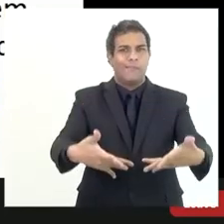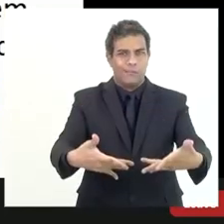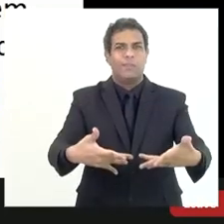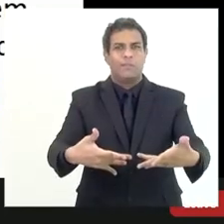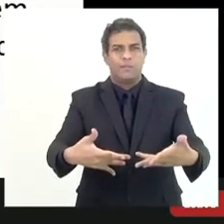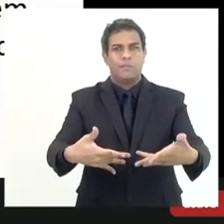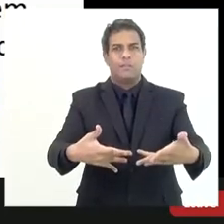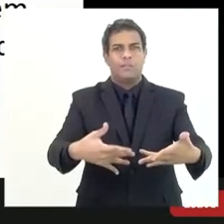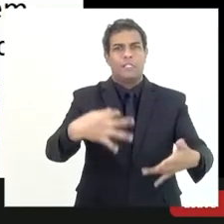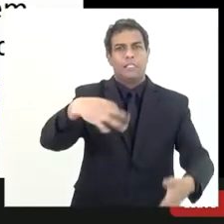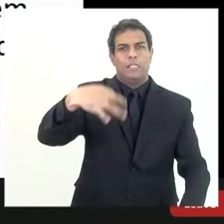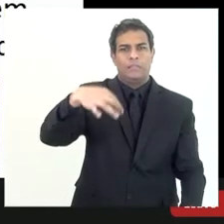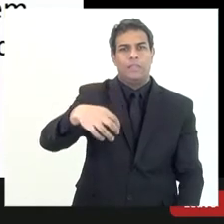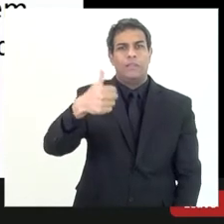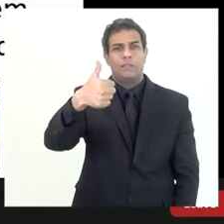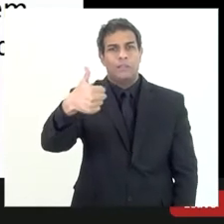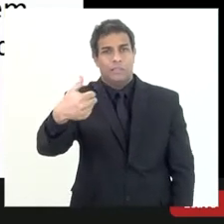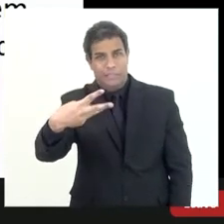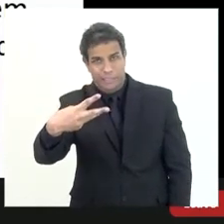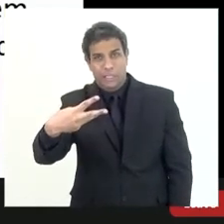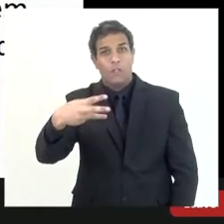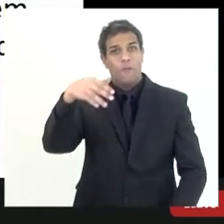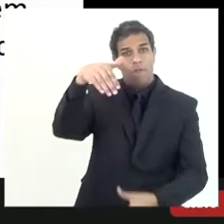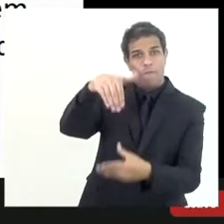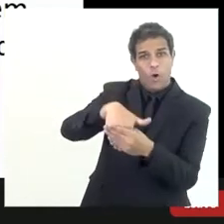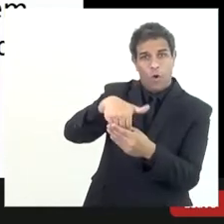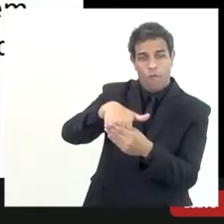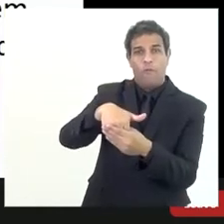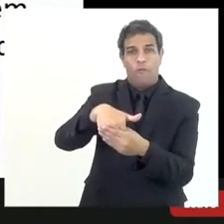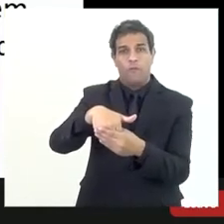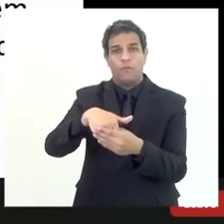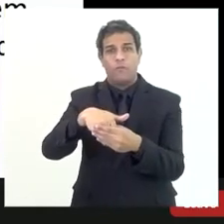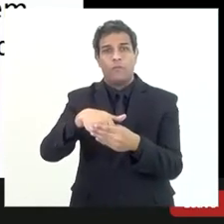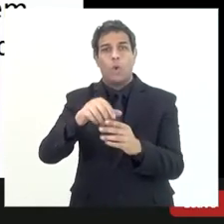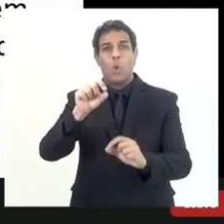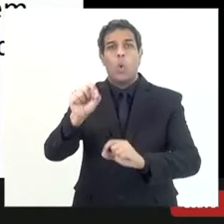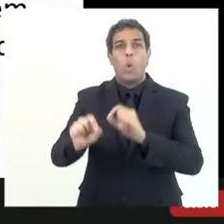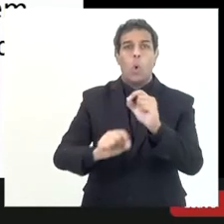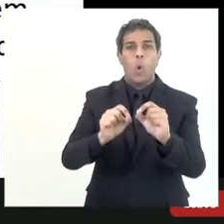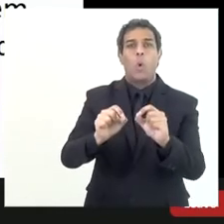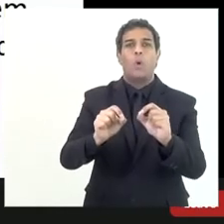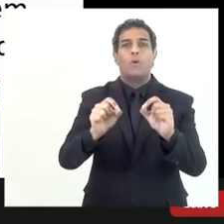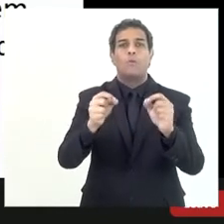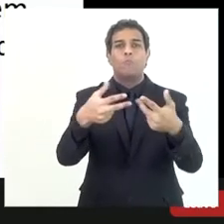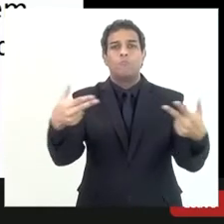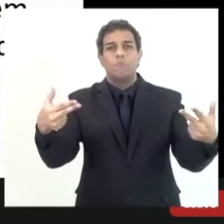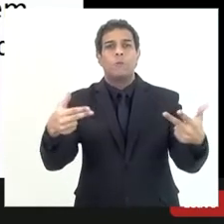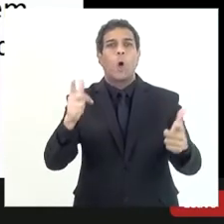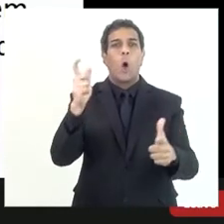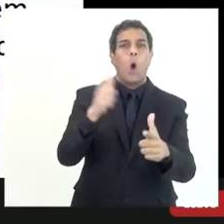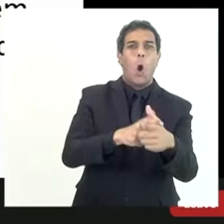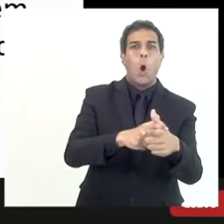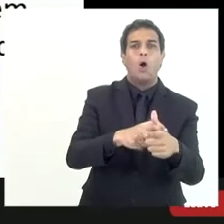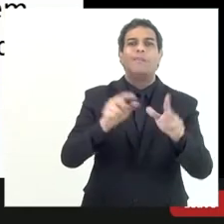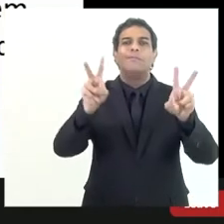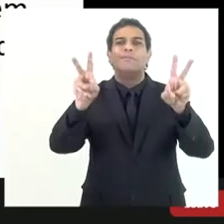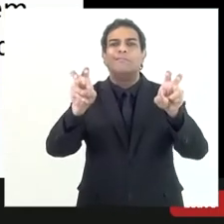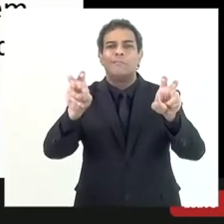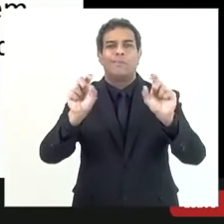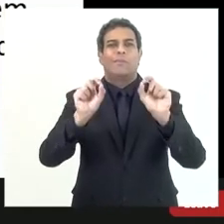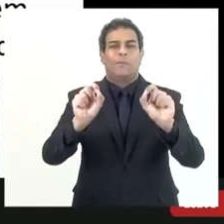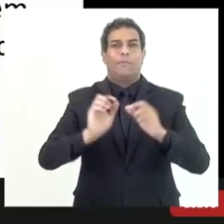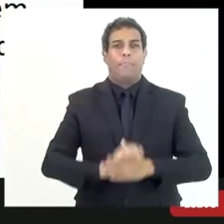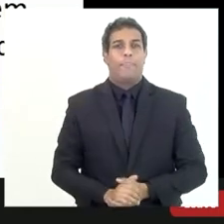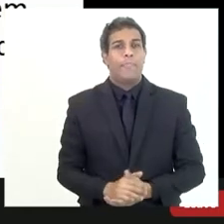página 103 do voto né das contas de 2020 que trata exatamente sobre esse assunto eu fiz aqui